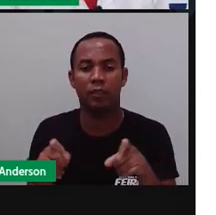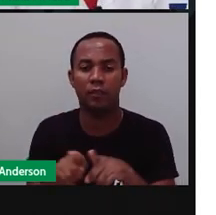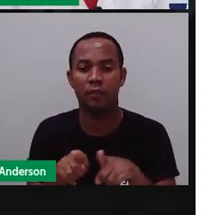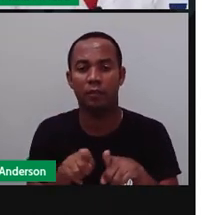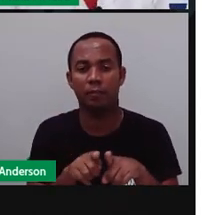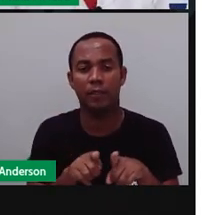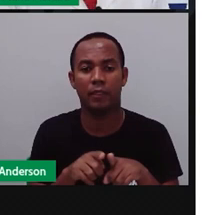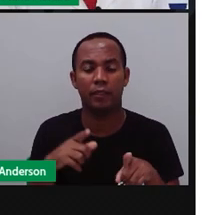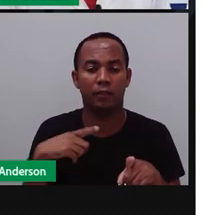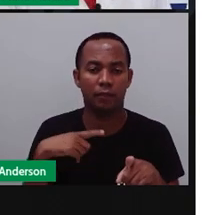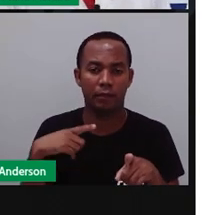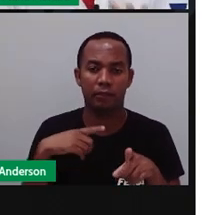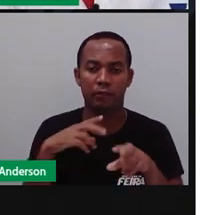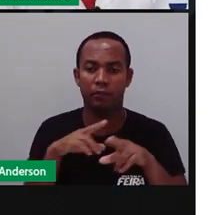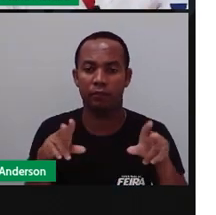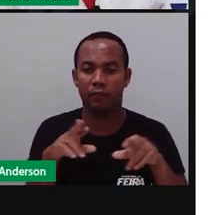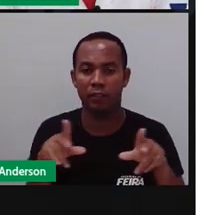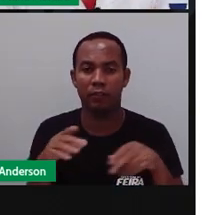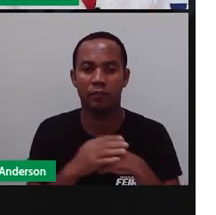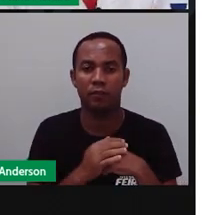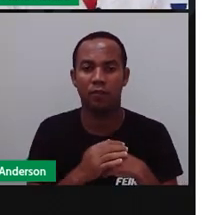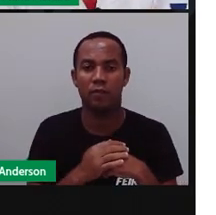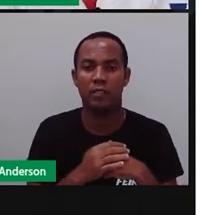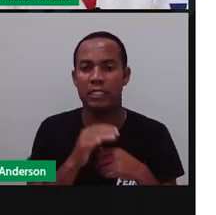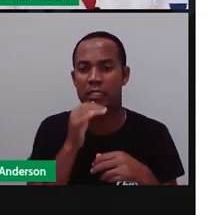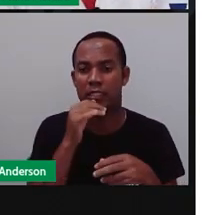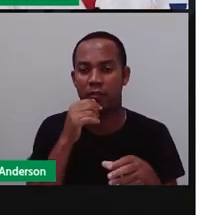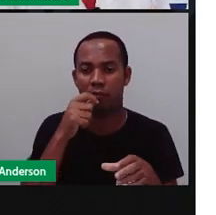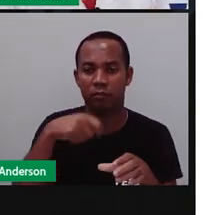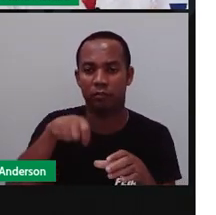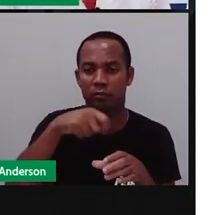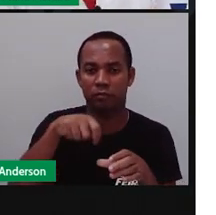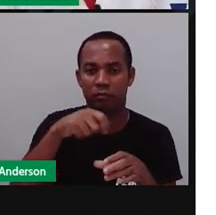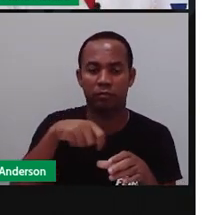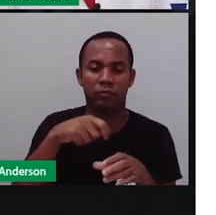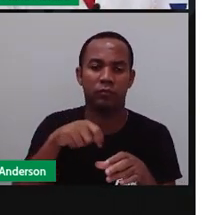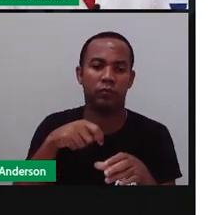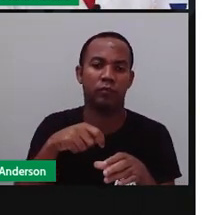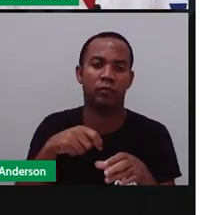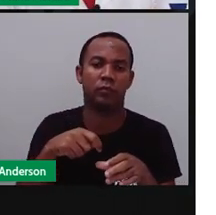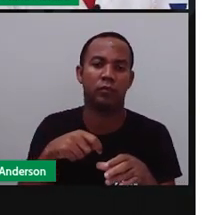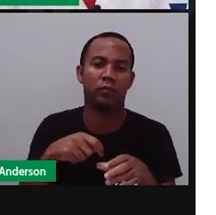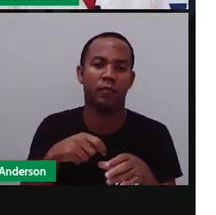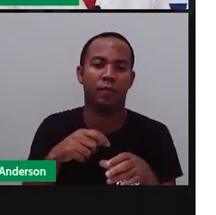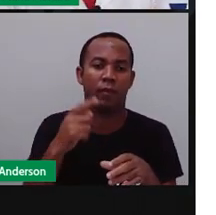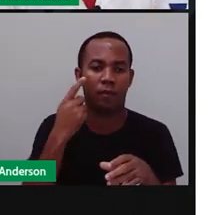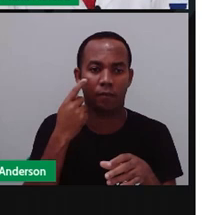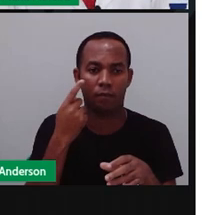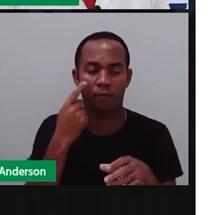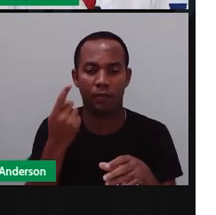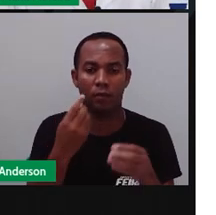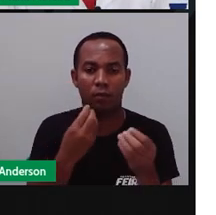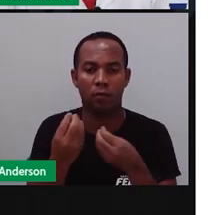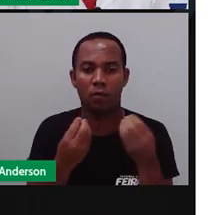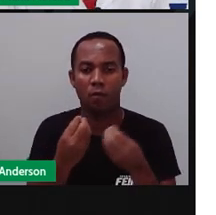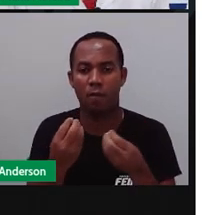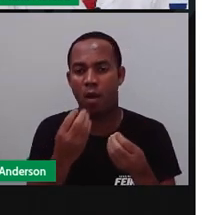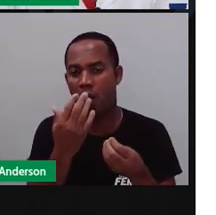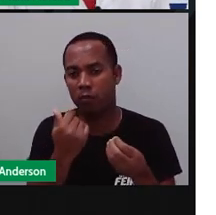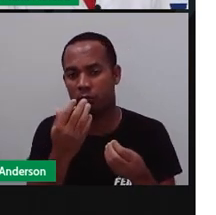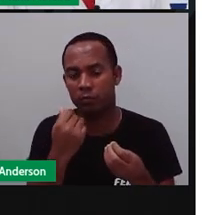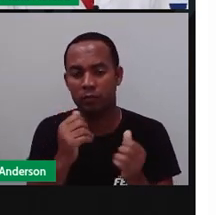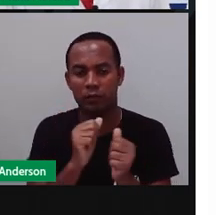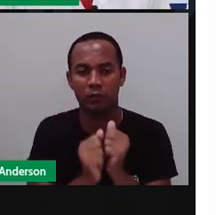destaque, como quem? A farofa de banana, né? Que é uma delícia. A Maria Isabel, né? Que é um prato à base de